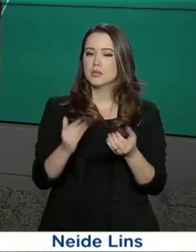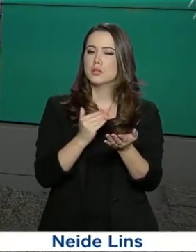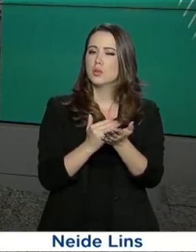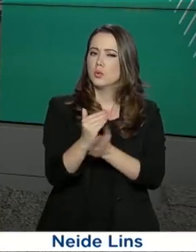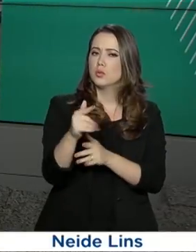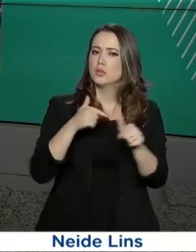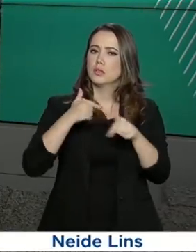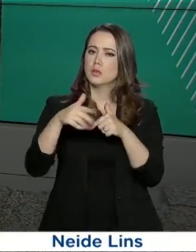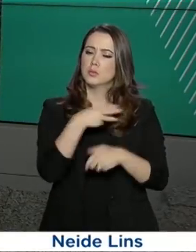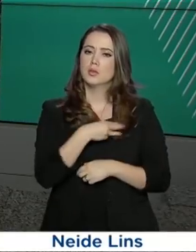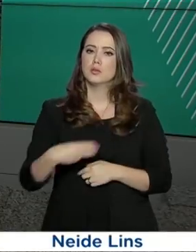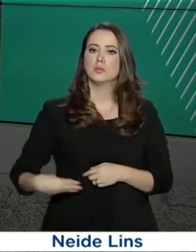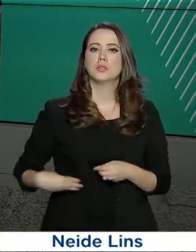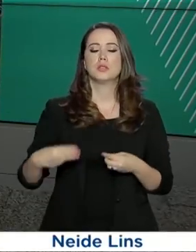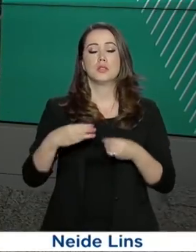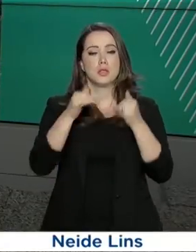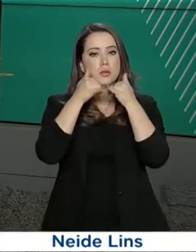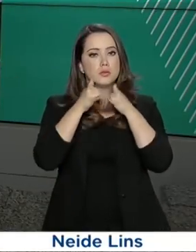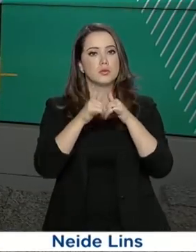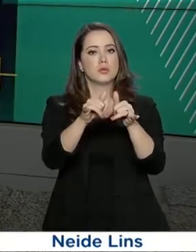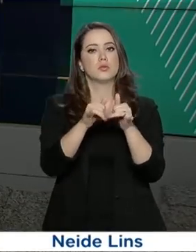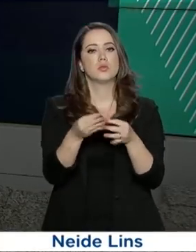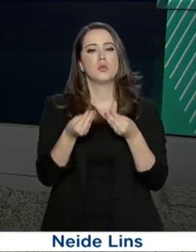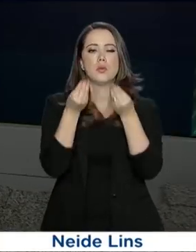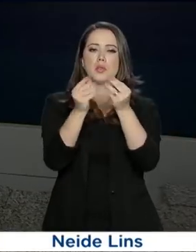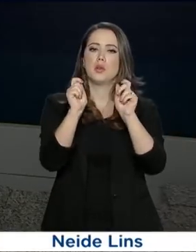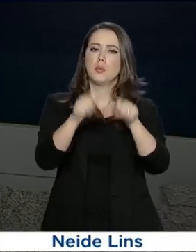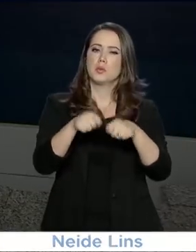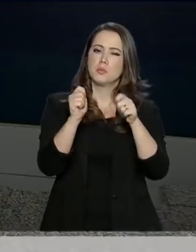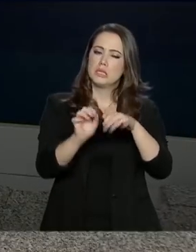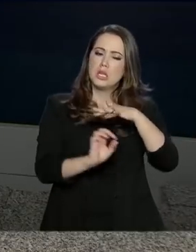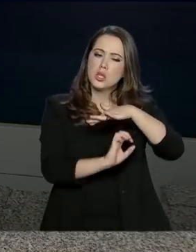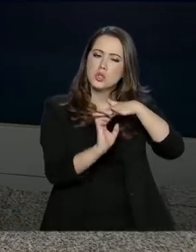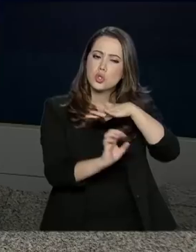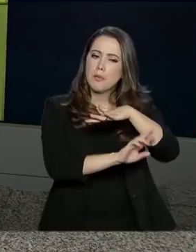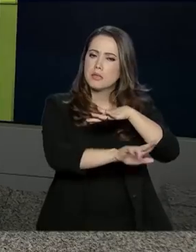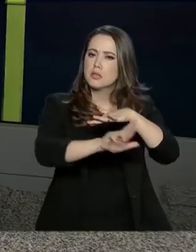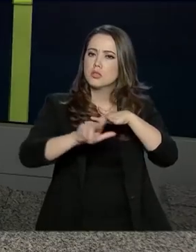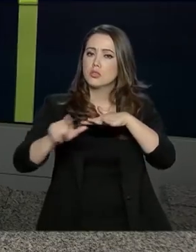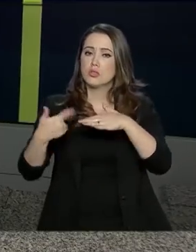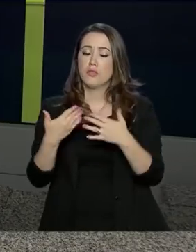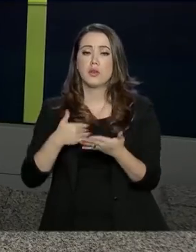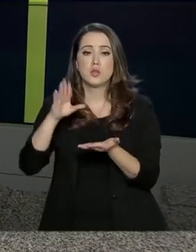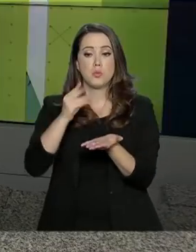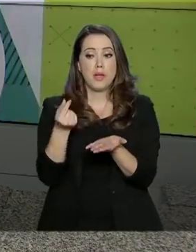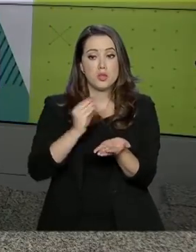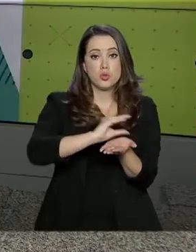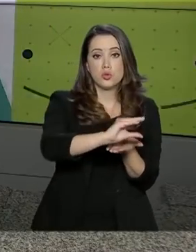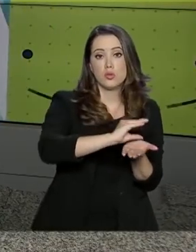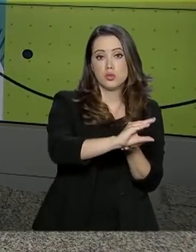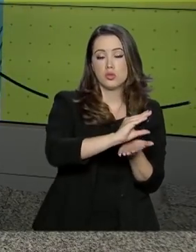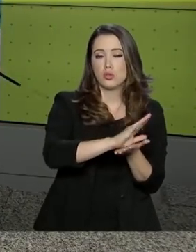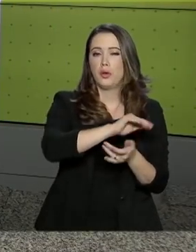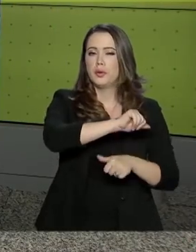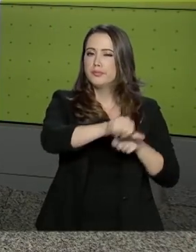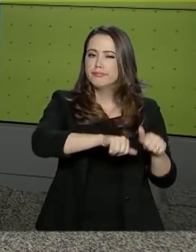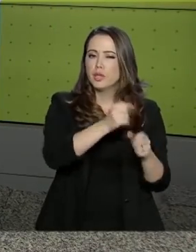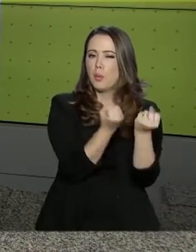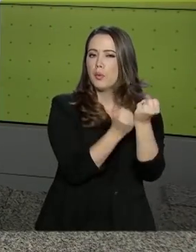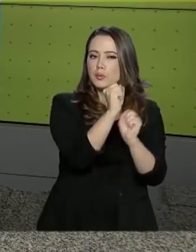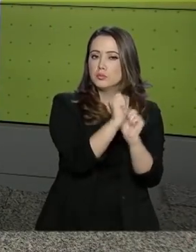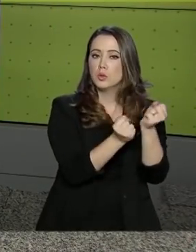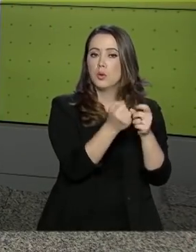A iniciativa do Ministério de Minas e Energia é para garantir a concorrência no setor, atrair investimentos em refiro e logística,